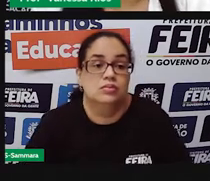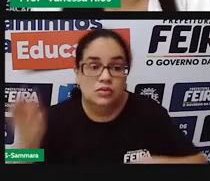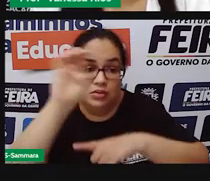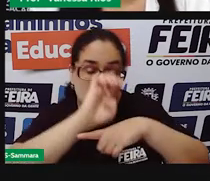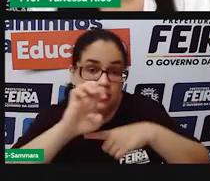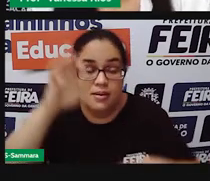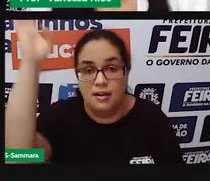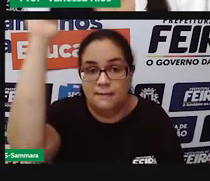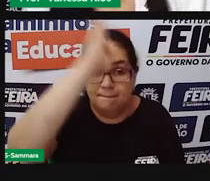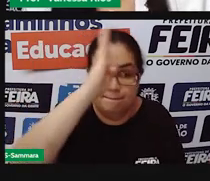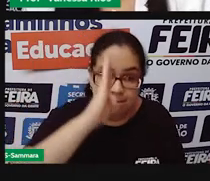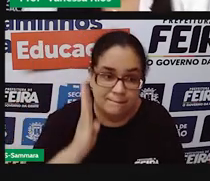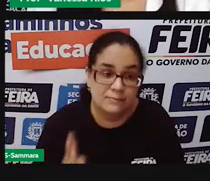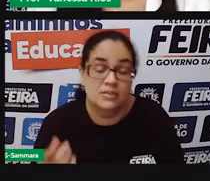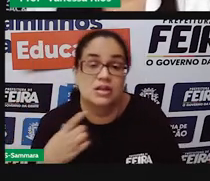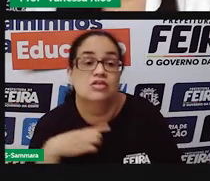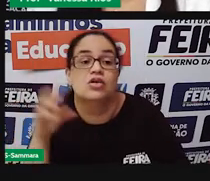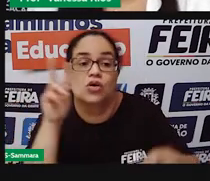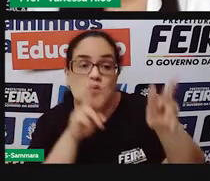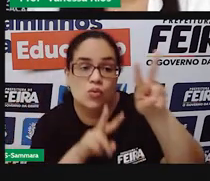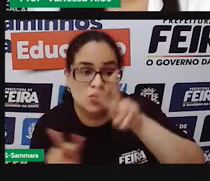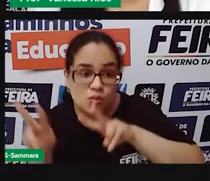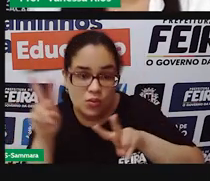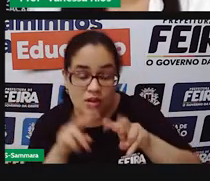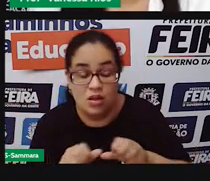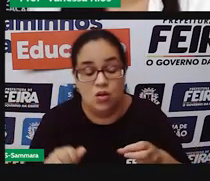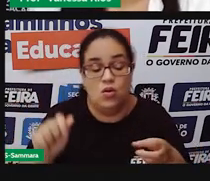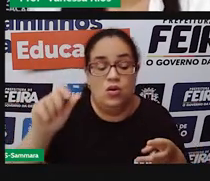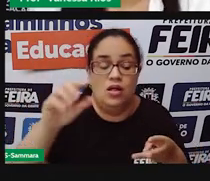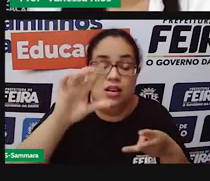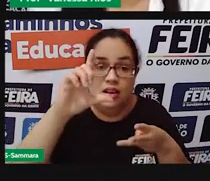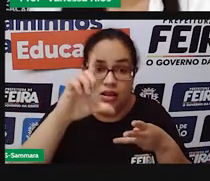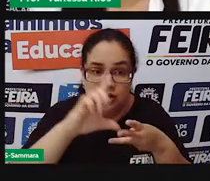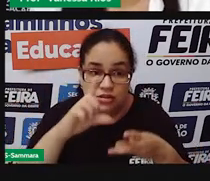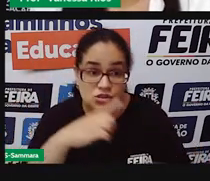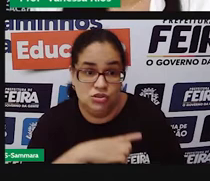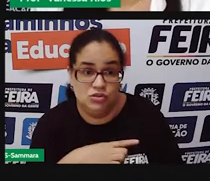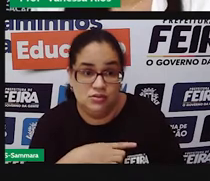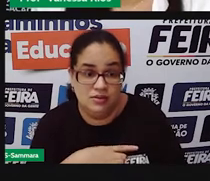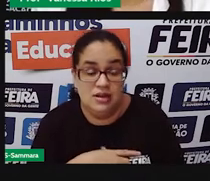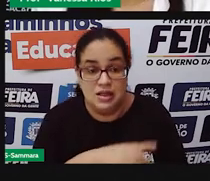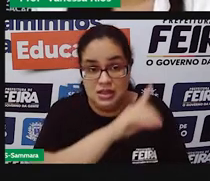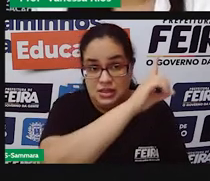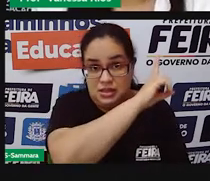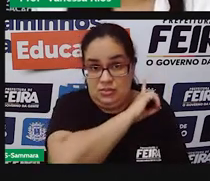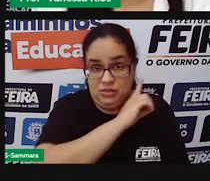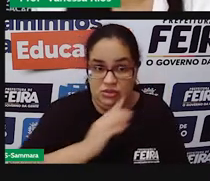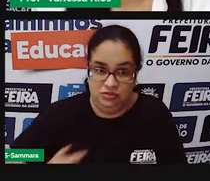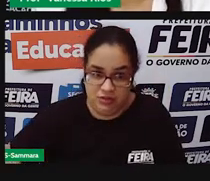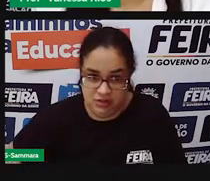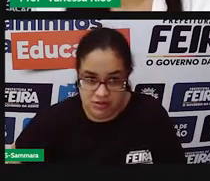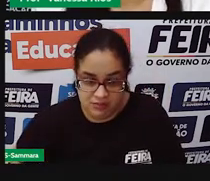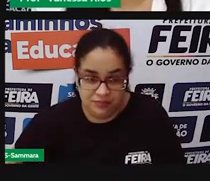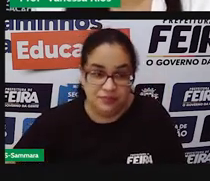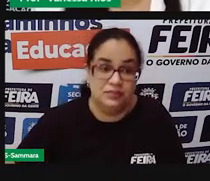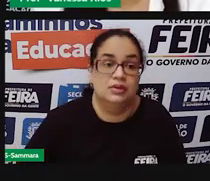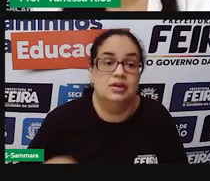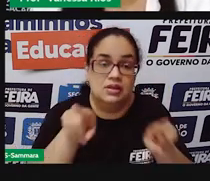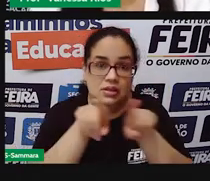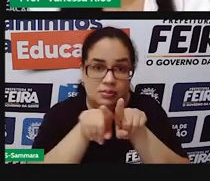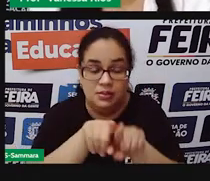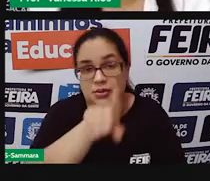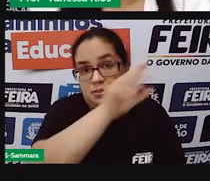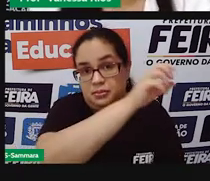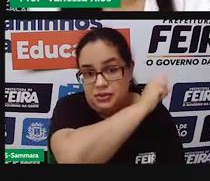brasileiro, a gente observa o legislativo formado pelos deputados federais e também pelos